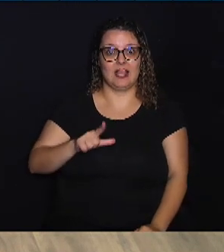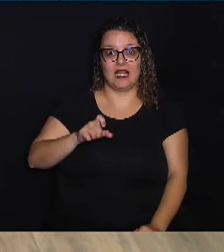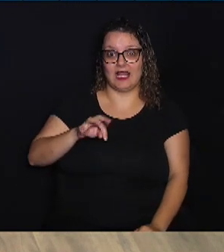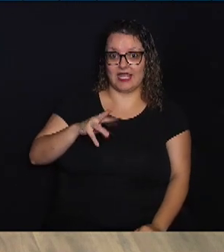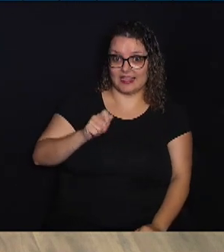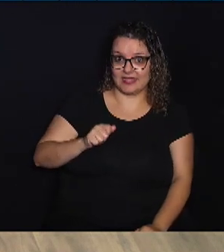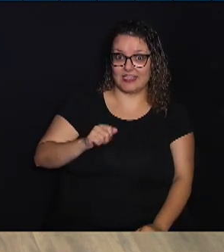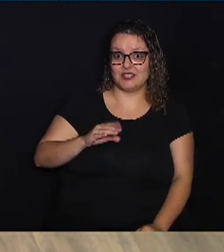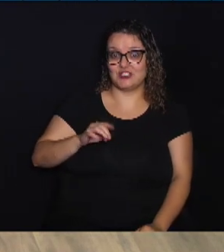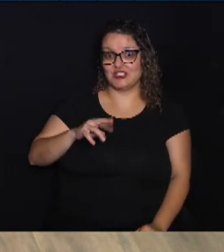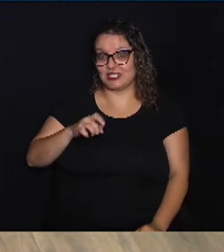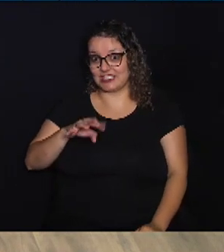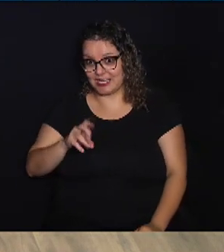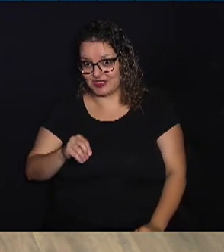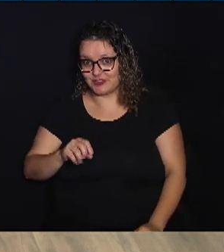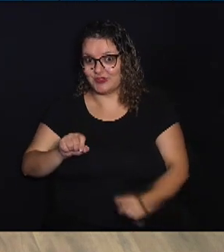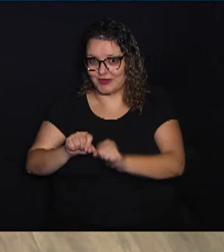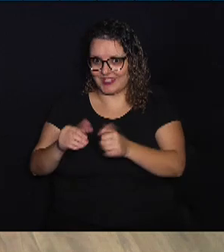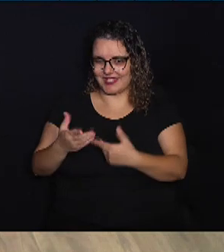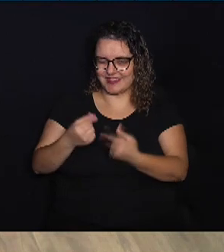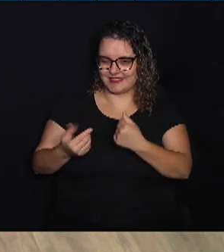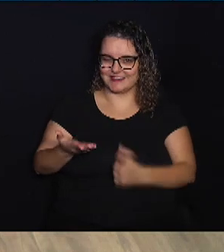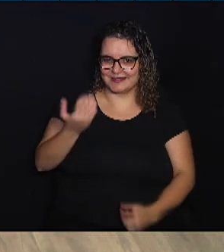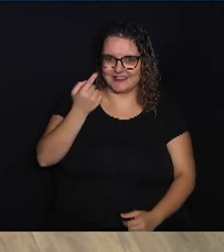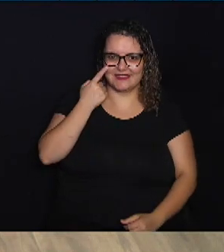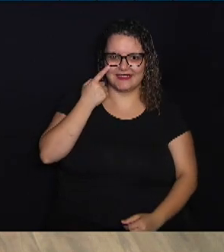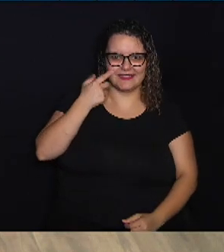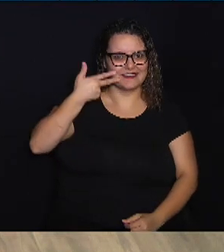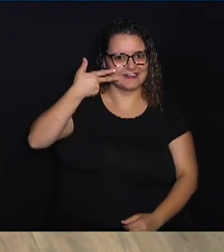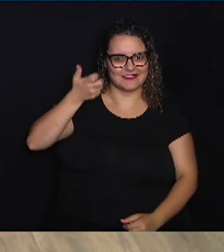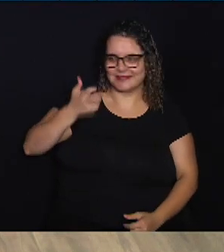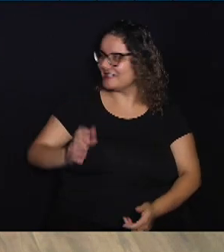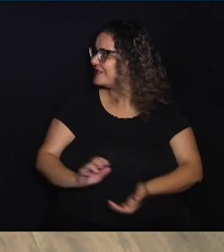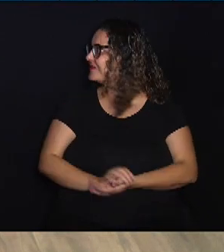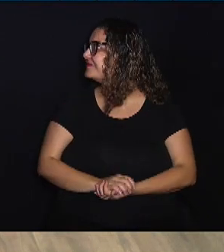crédito do agronegócio. Confira com Rafael Turati.